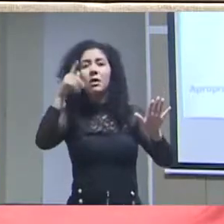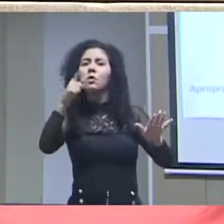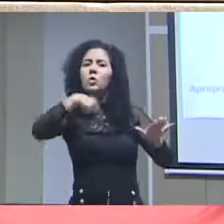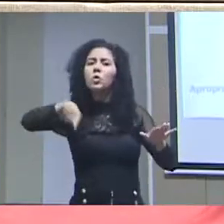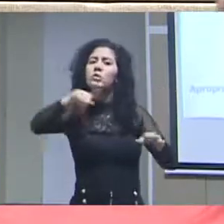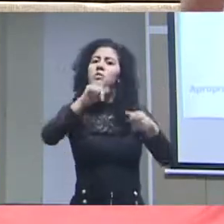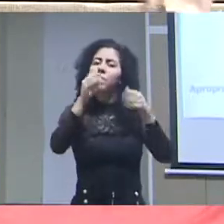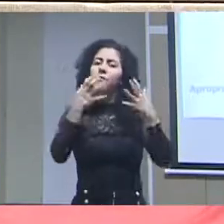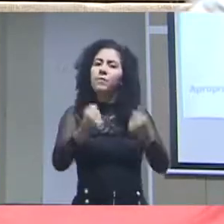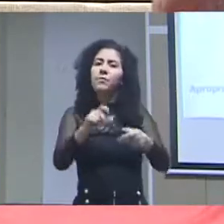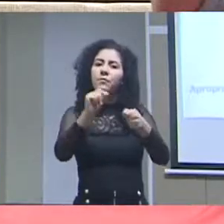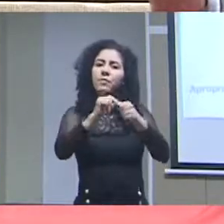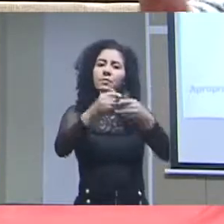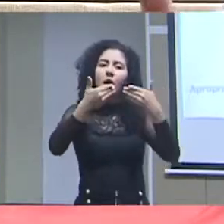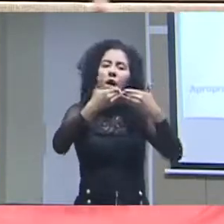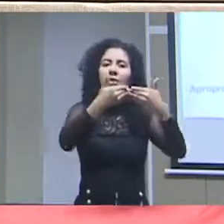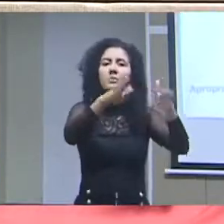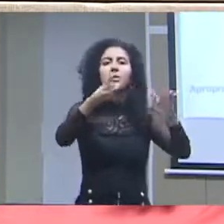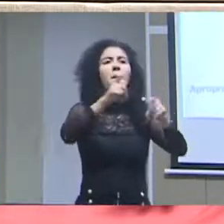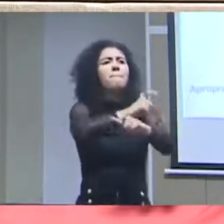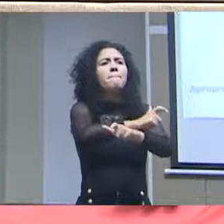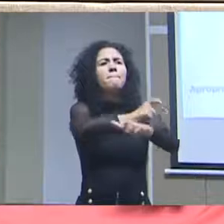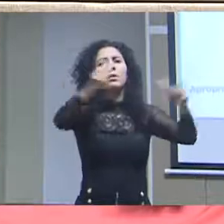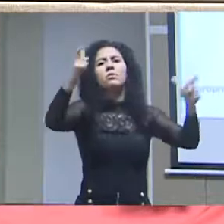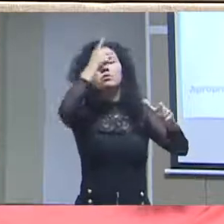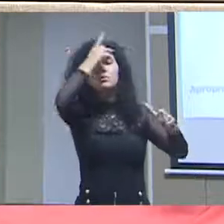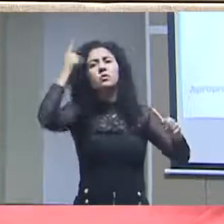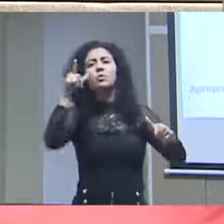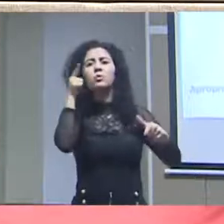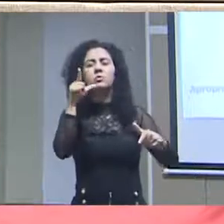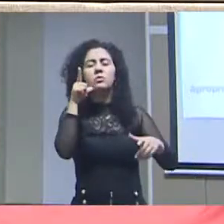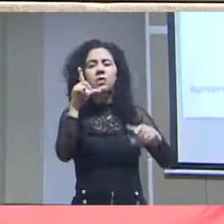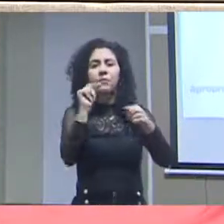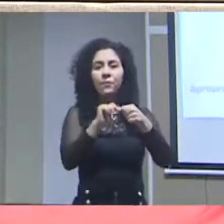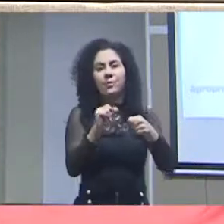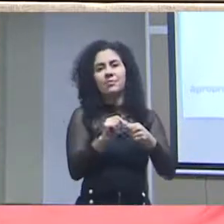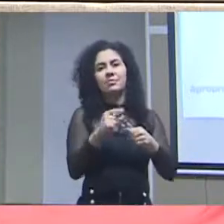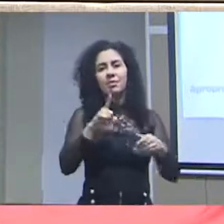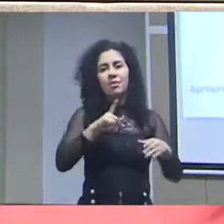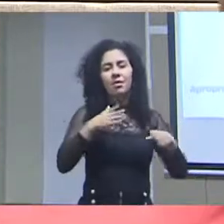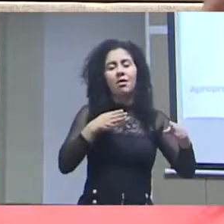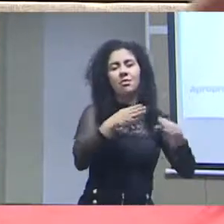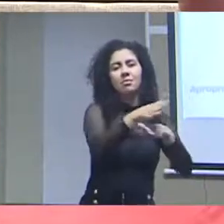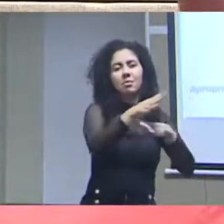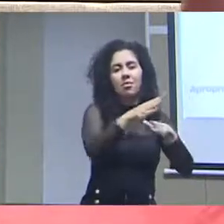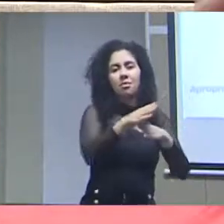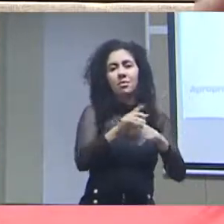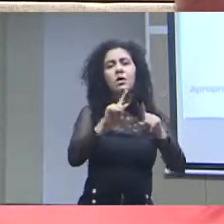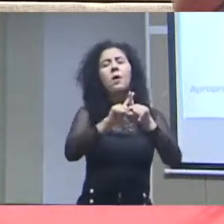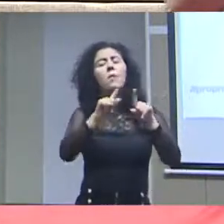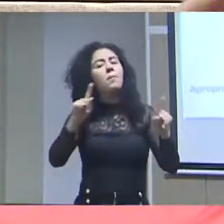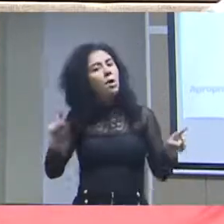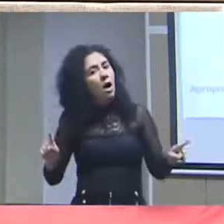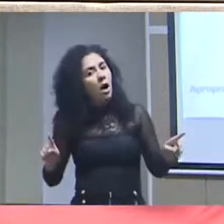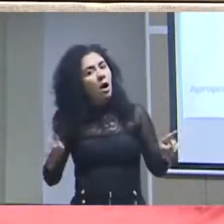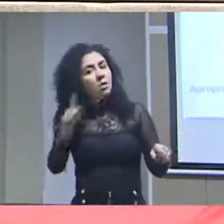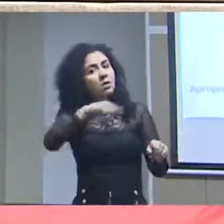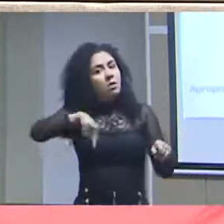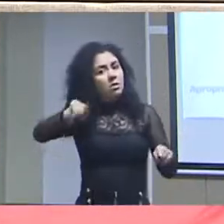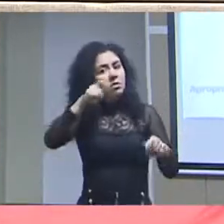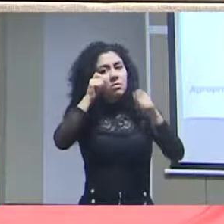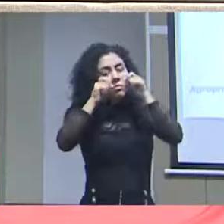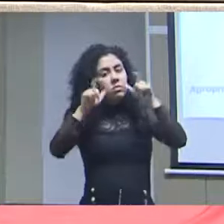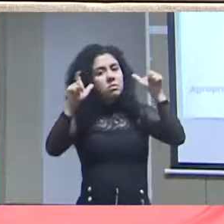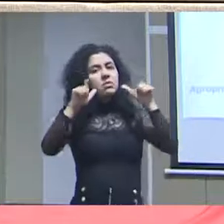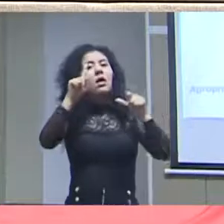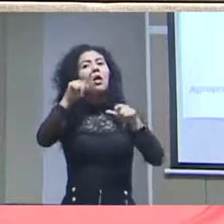ou acessível para a maior parte das pessoas que a gente puder. E tornar acessível não diz respeito ao acesso, mas visando o